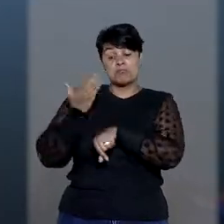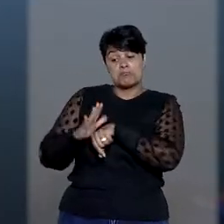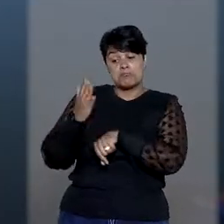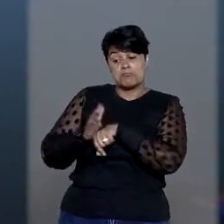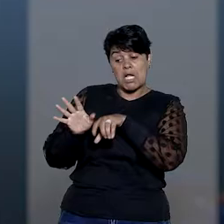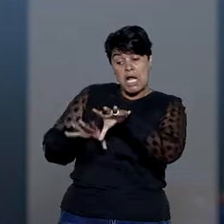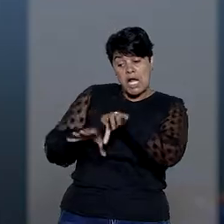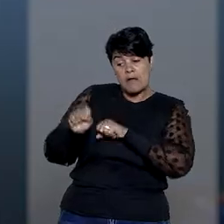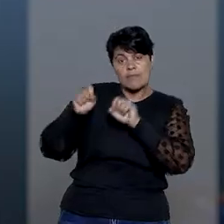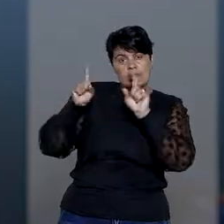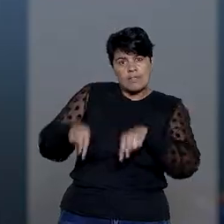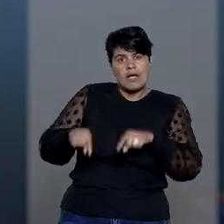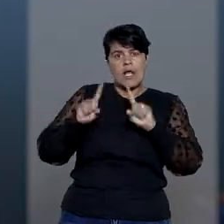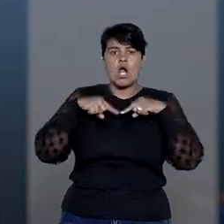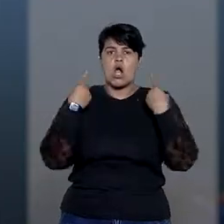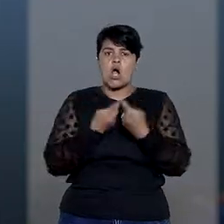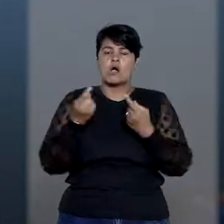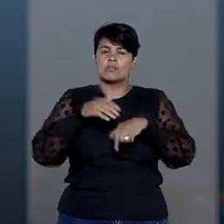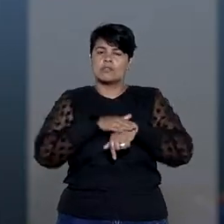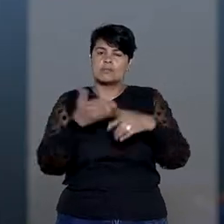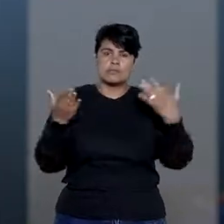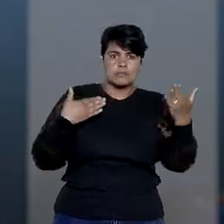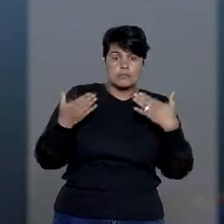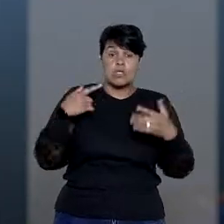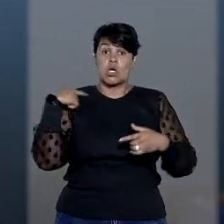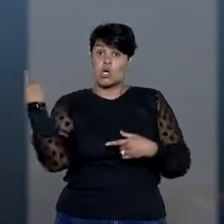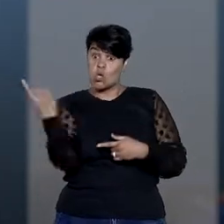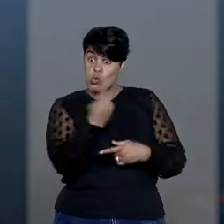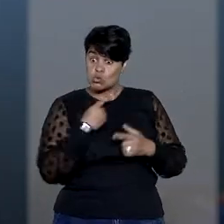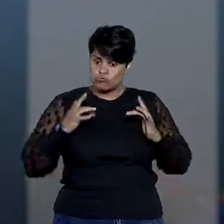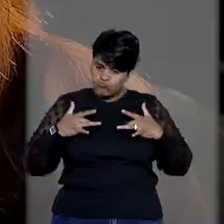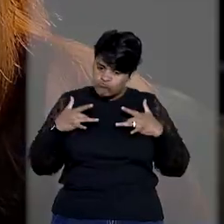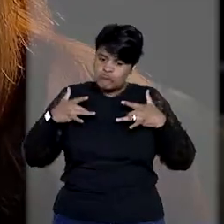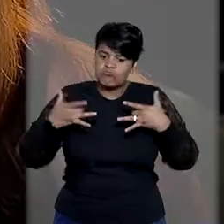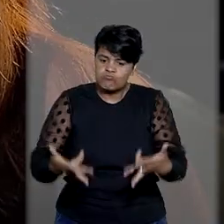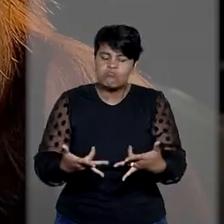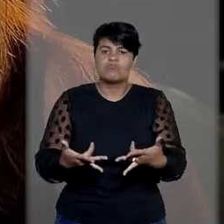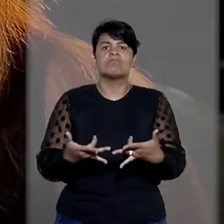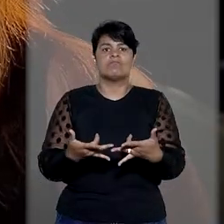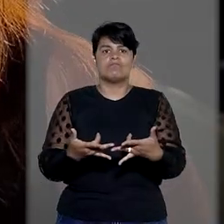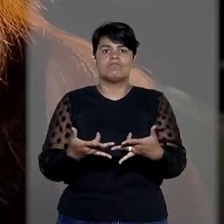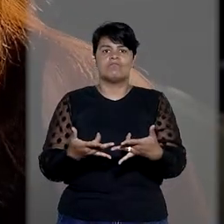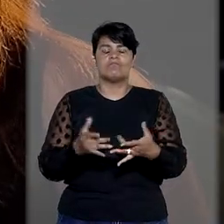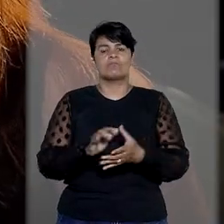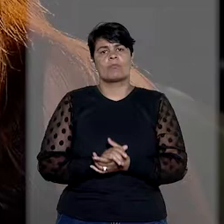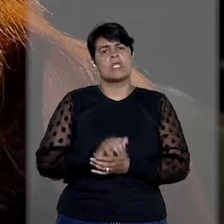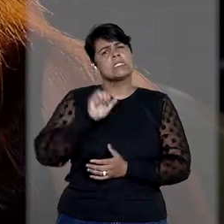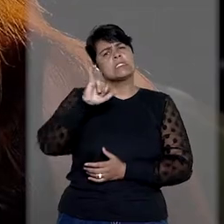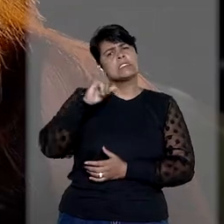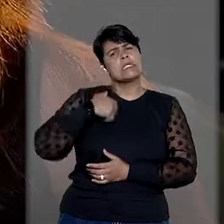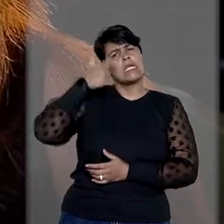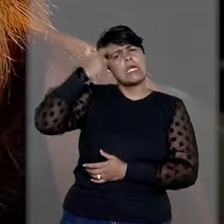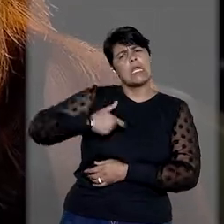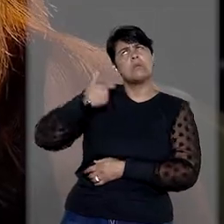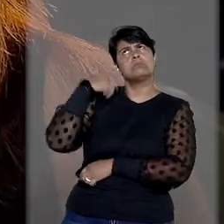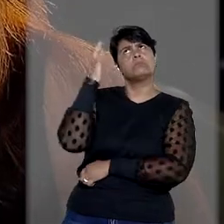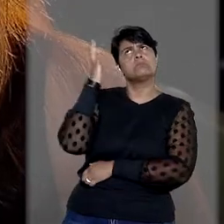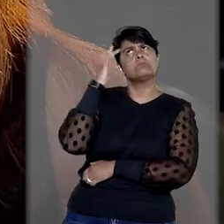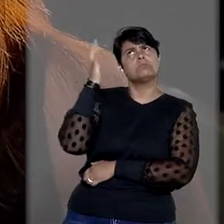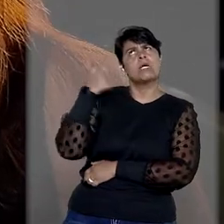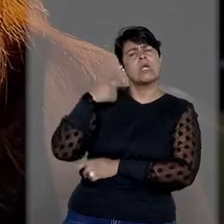de rodas de conversa, porque a gente conseguiu engajar toda a equipe. Se fosse eu com uma deficiência visual